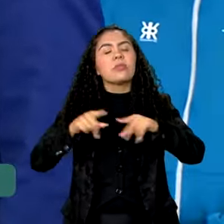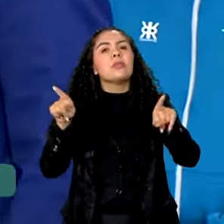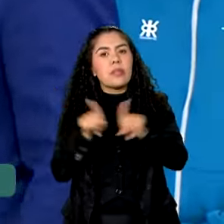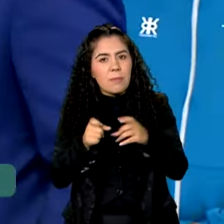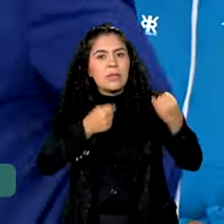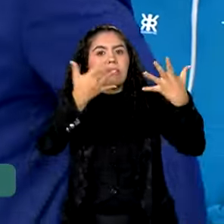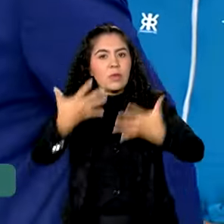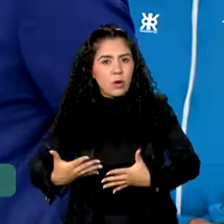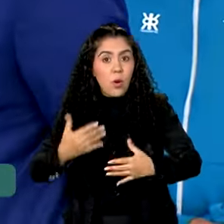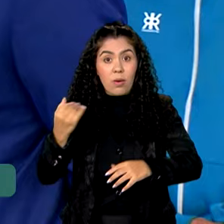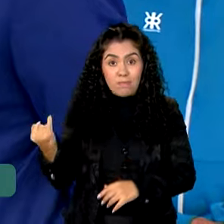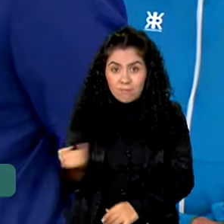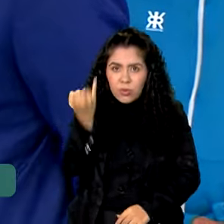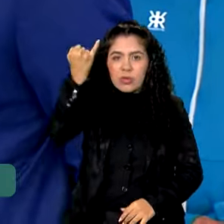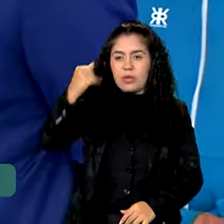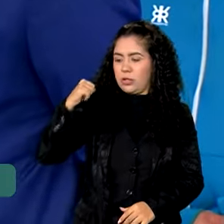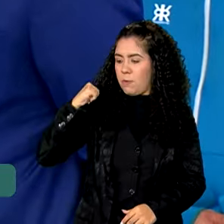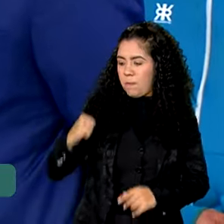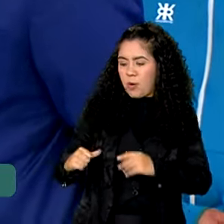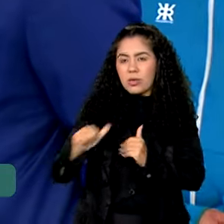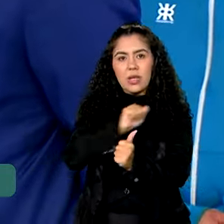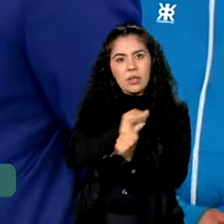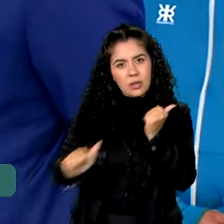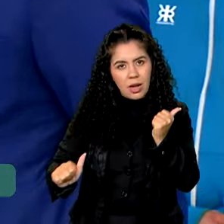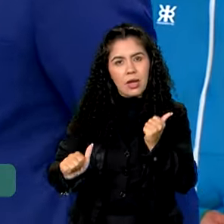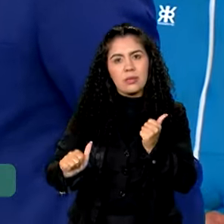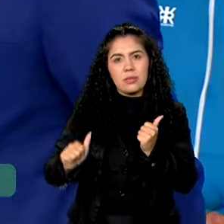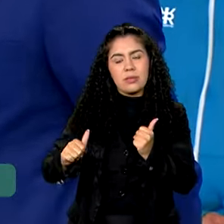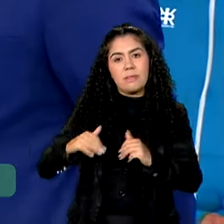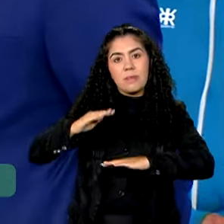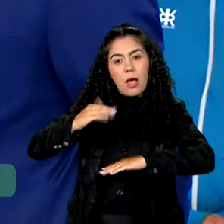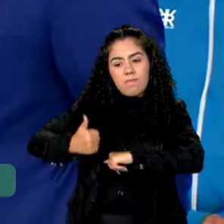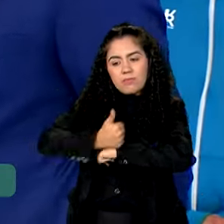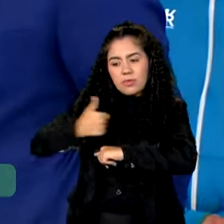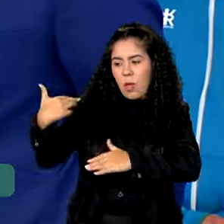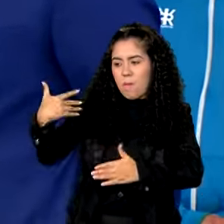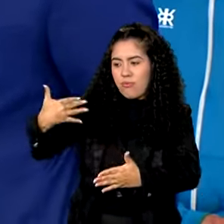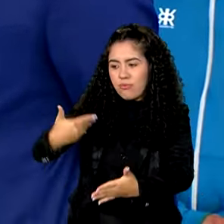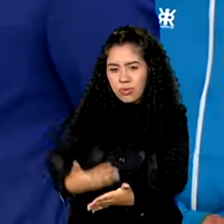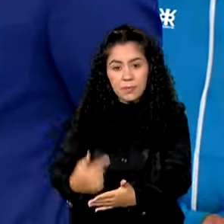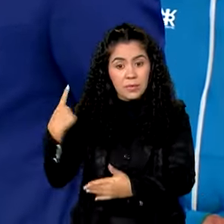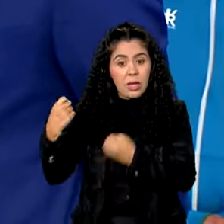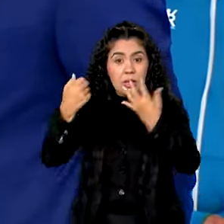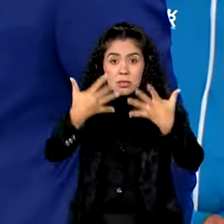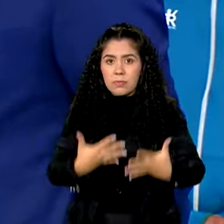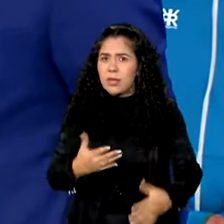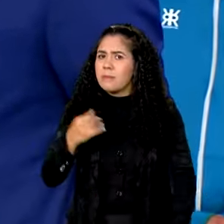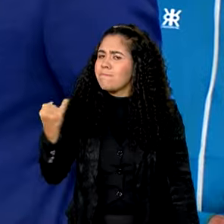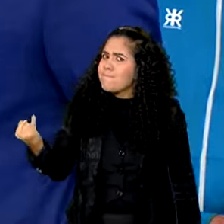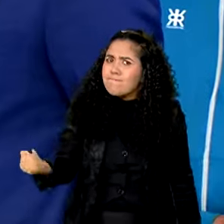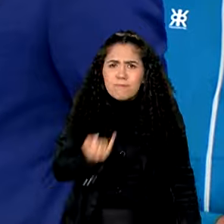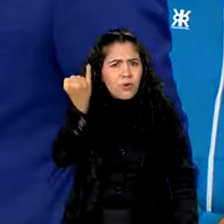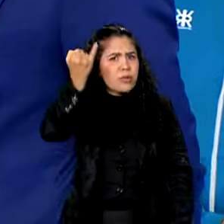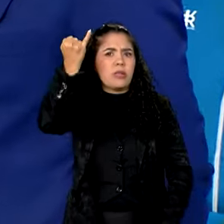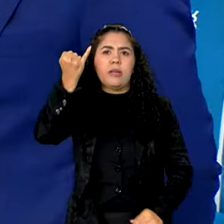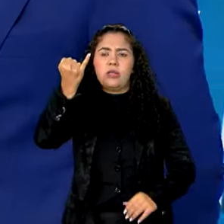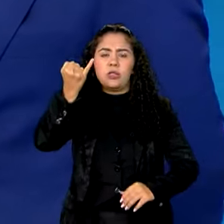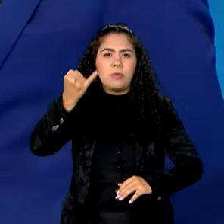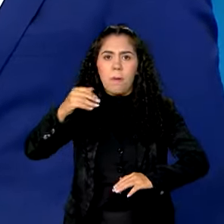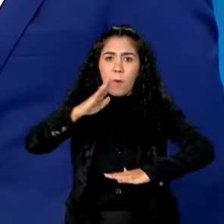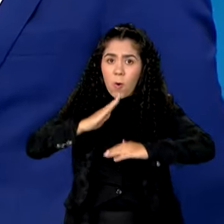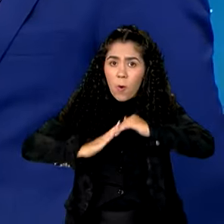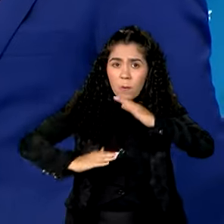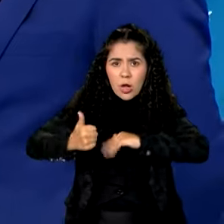importância do Bolsa Atleta em sua carreira. É muito importante para um atleta de alto rendimento você ter uma